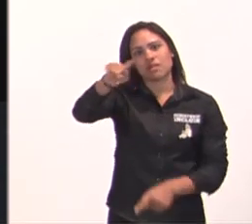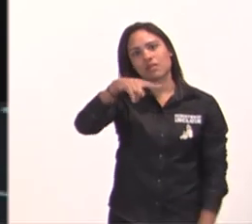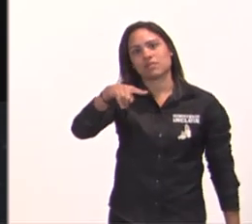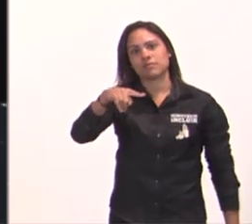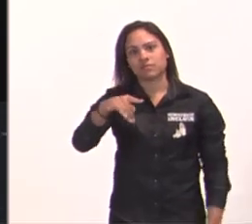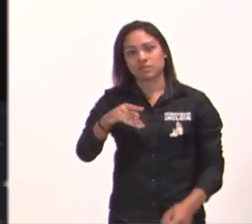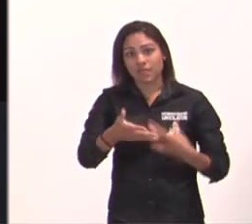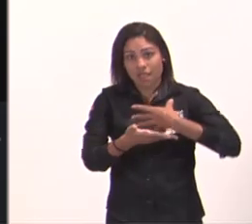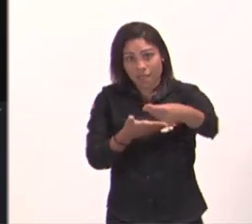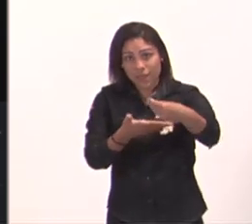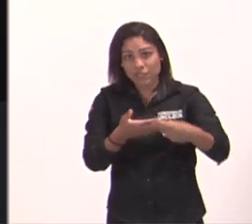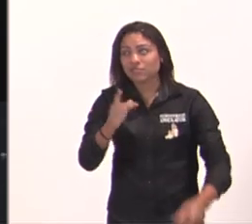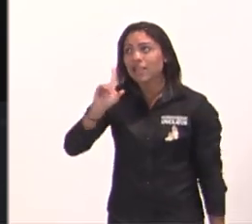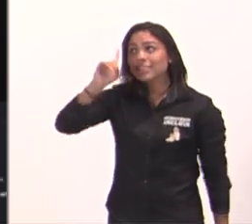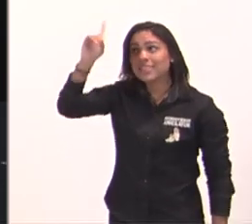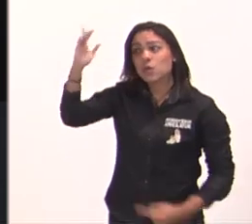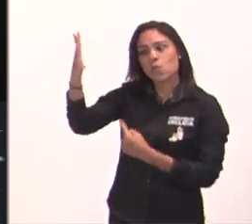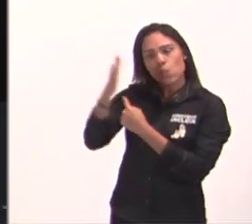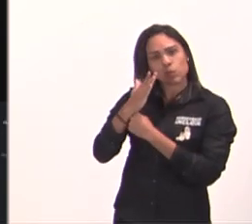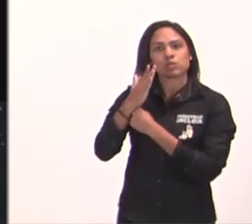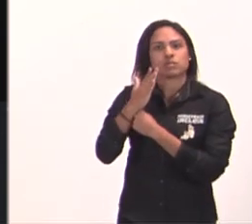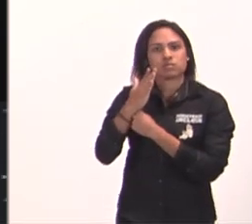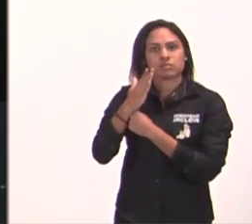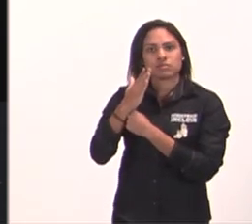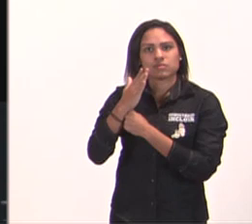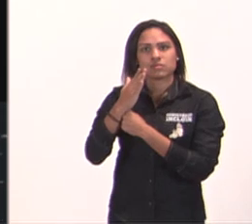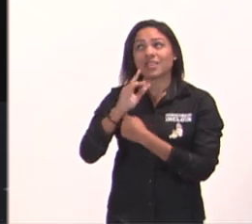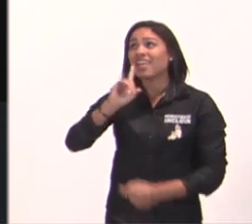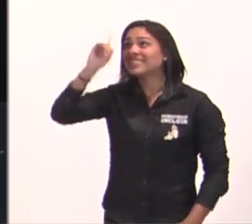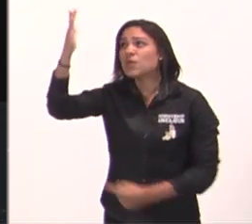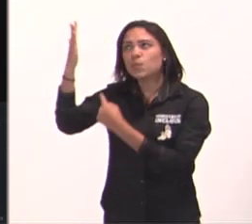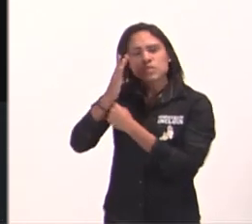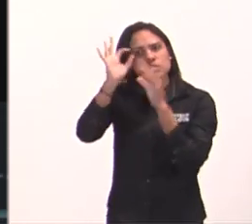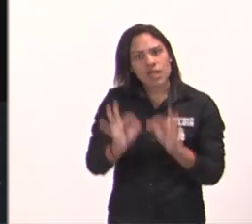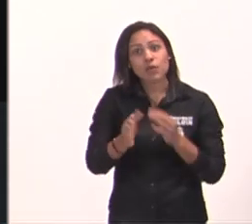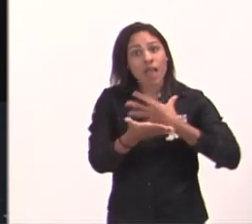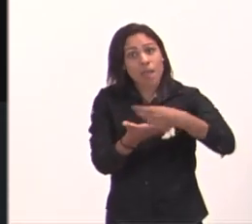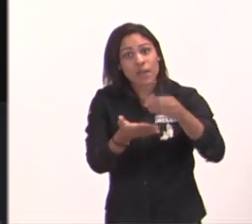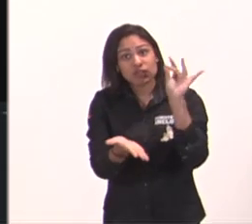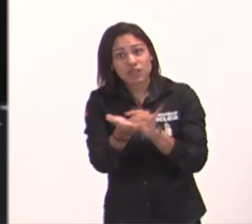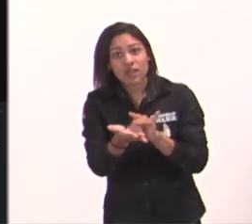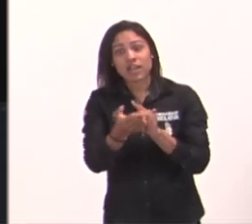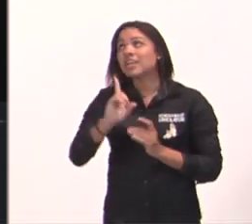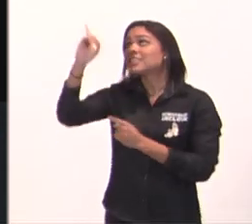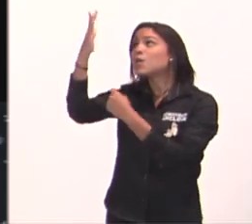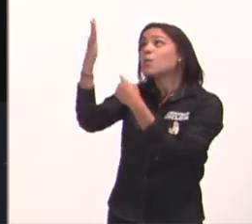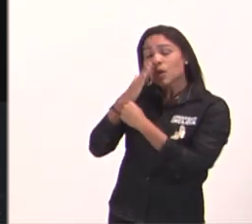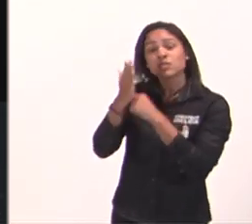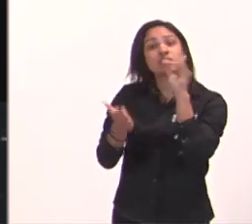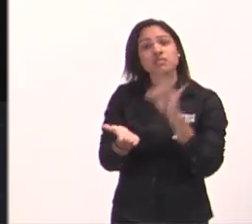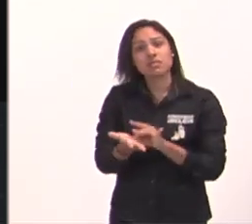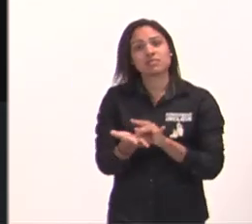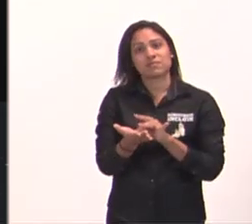repete aí agora, Deus vai me ajudar, Deus vai me ajudar, repete, repete, Deus vai me